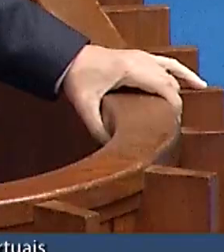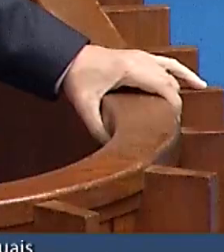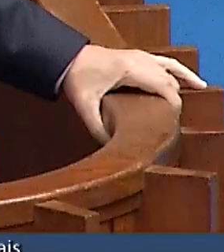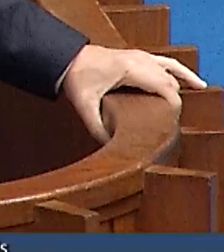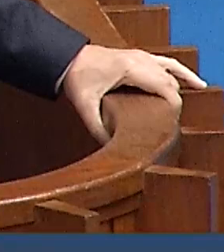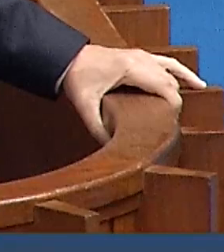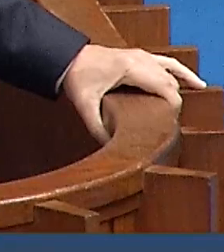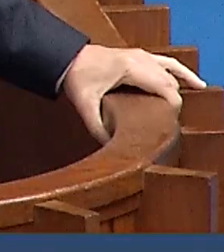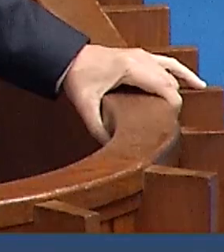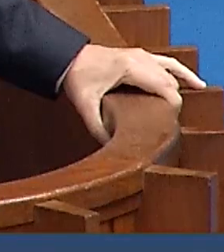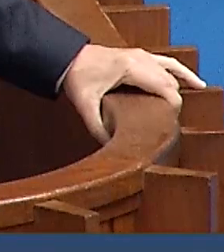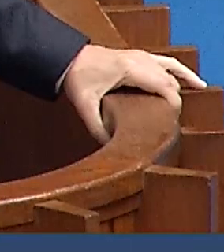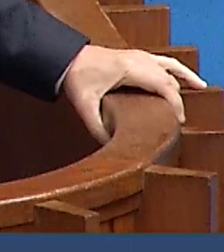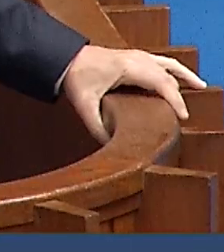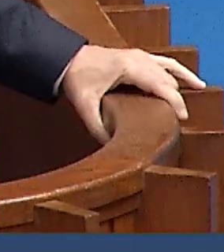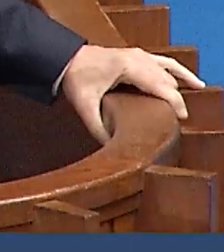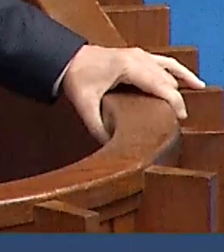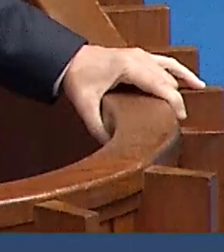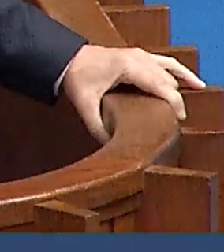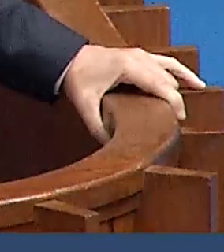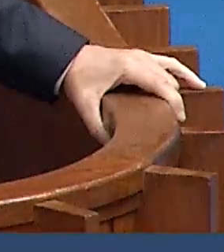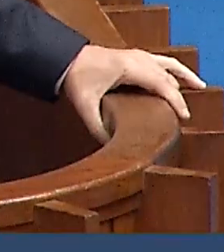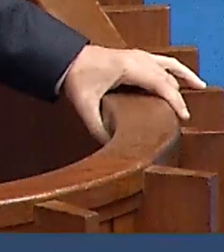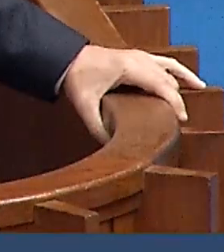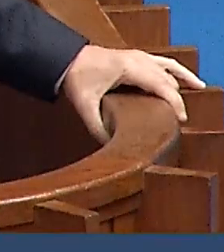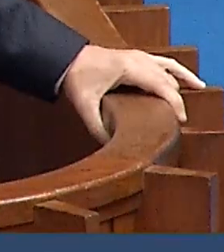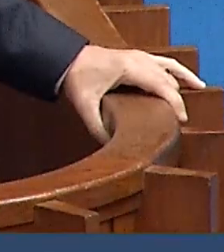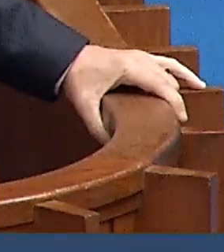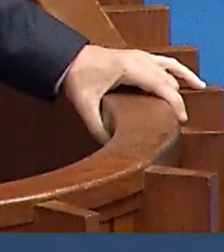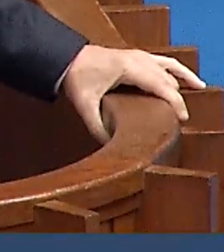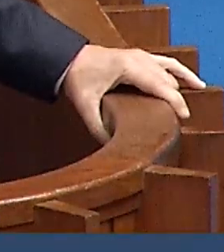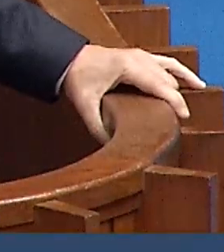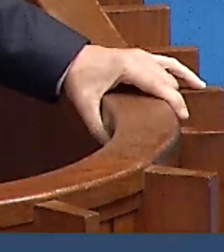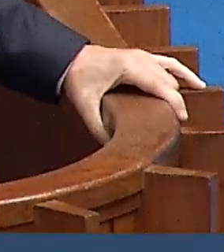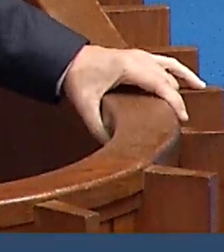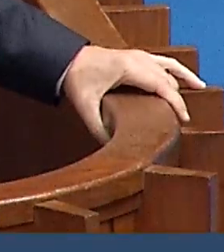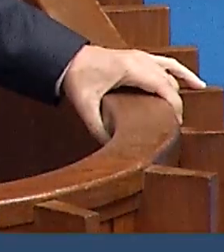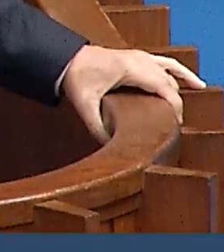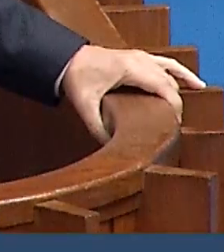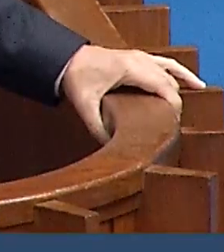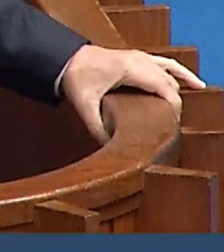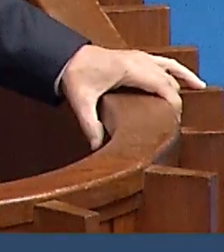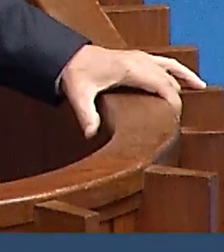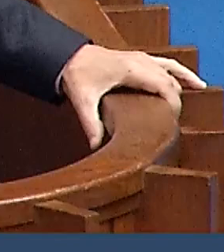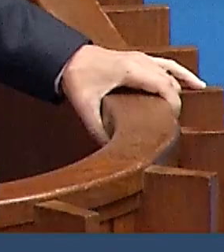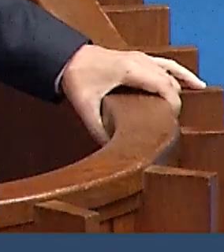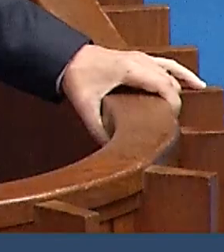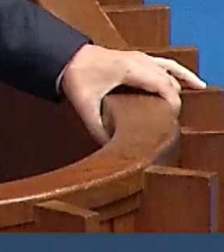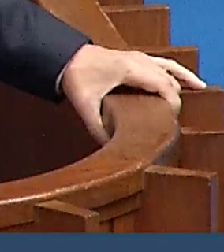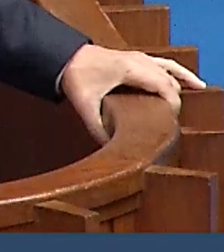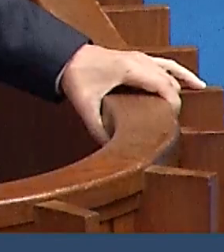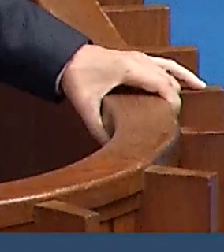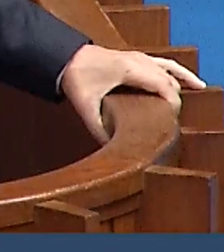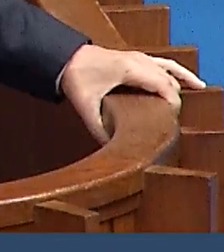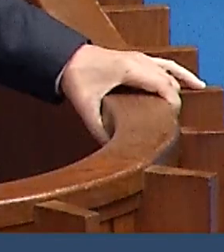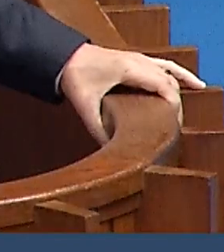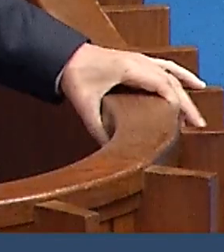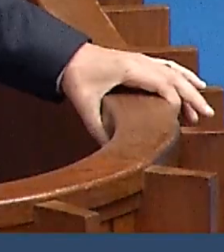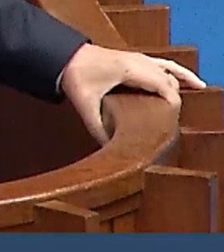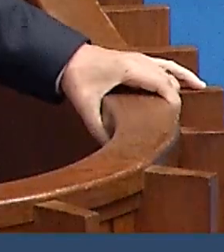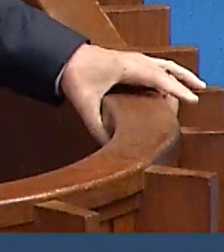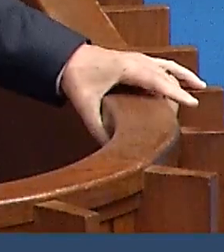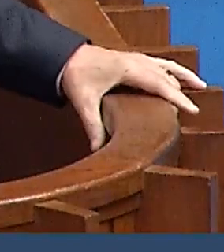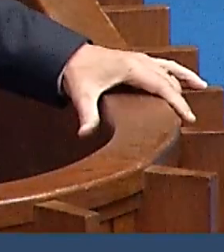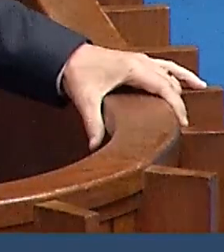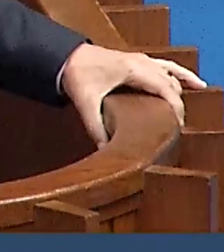o debate sobre esse assunto e a divulgação desta questão, principalmente